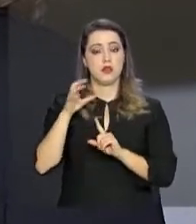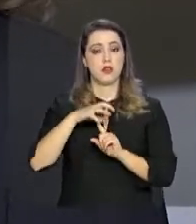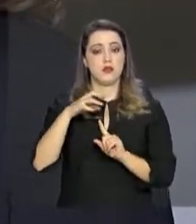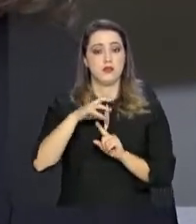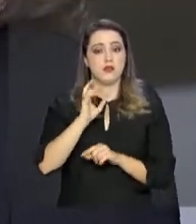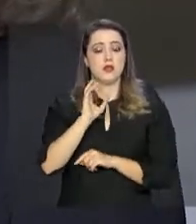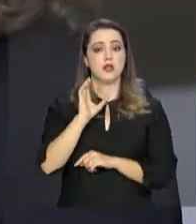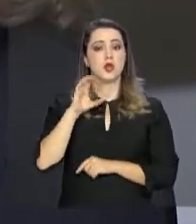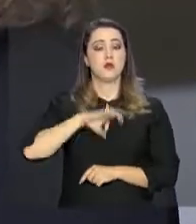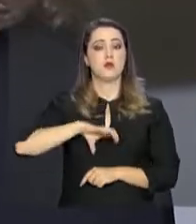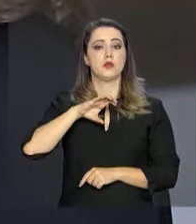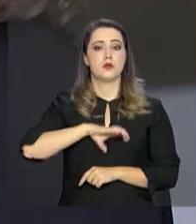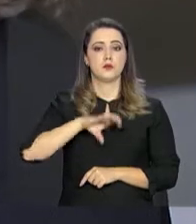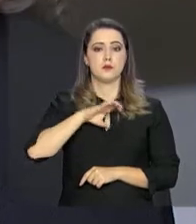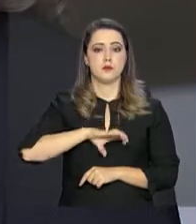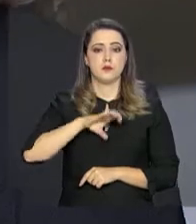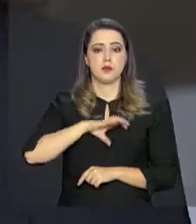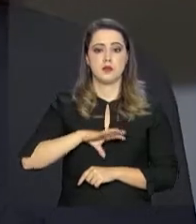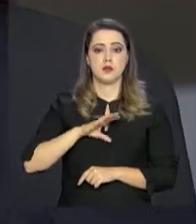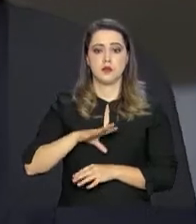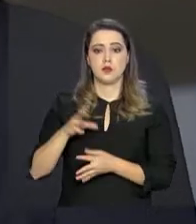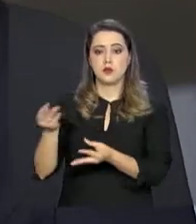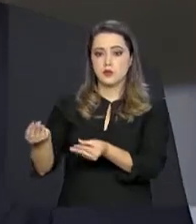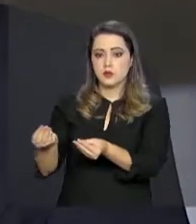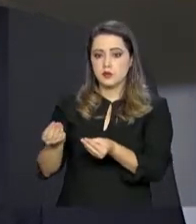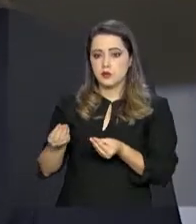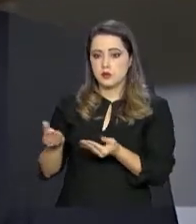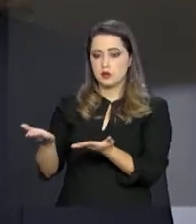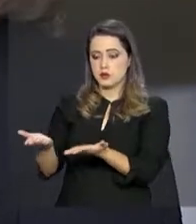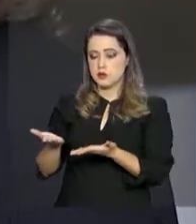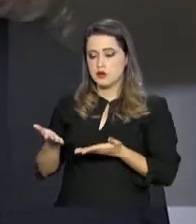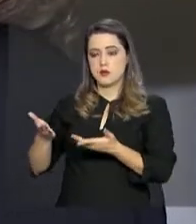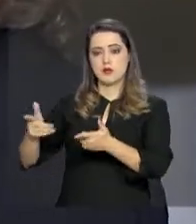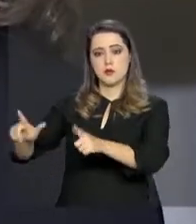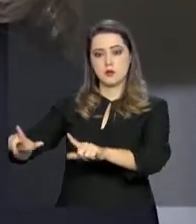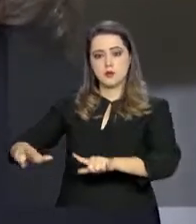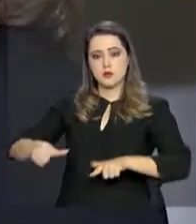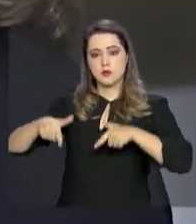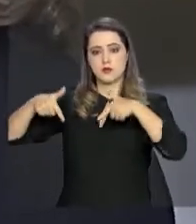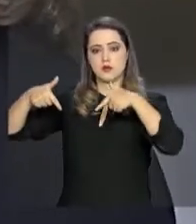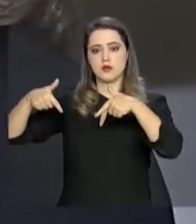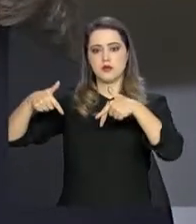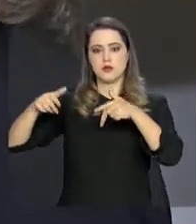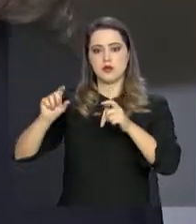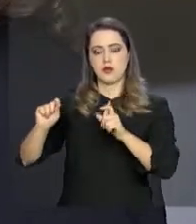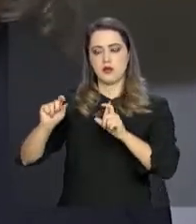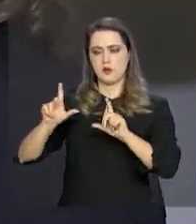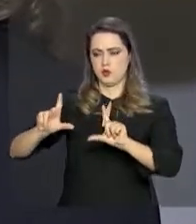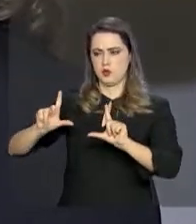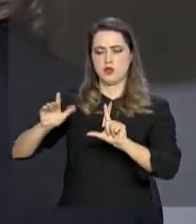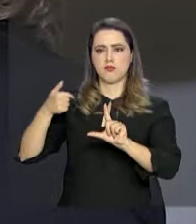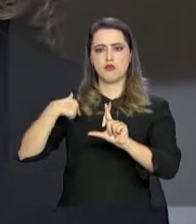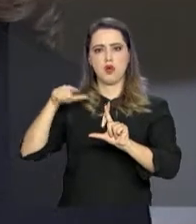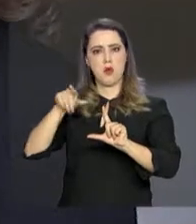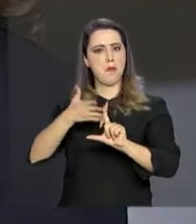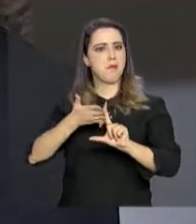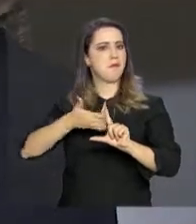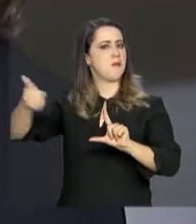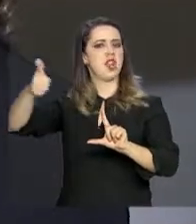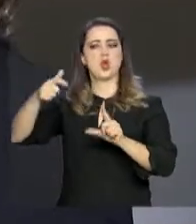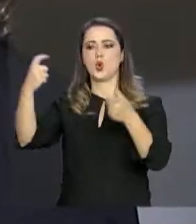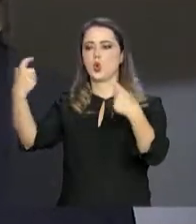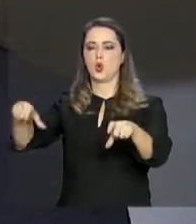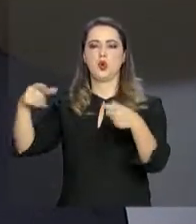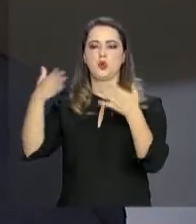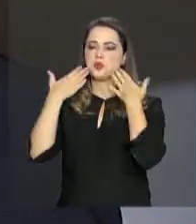recebemos um prêmio, o Brasil recebeu um prêmio, como o melhor estande da feira apresentado. Então, isso é